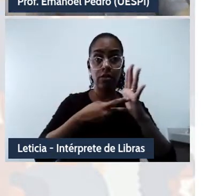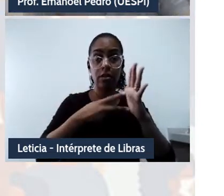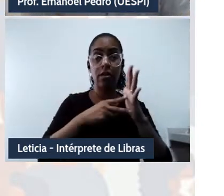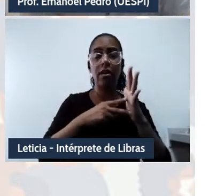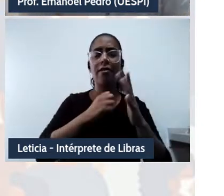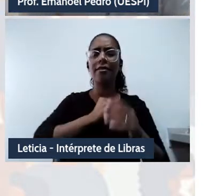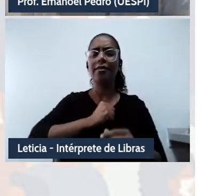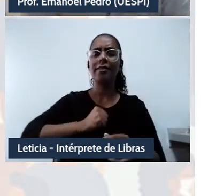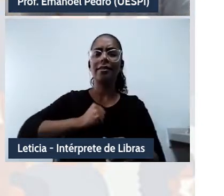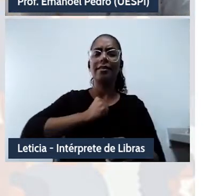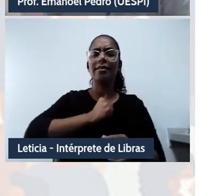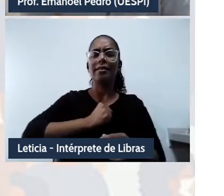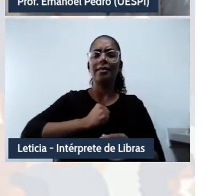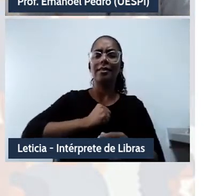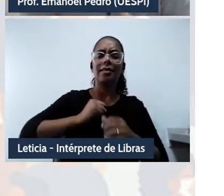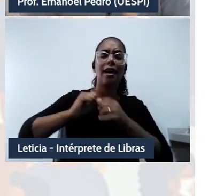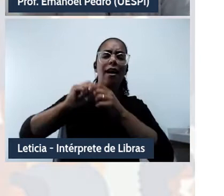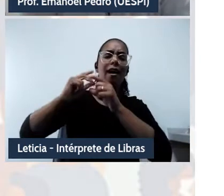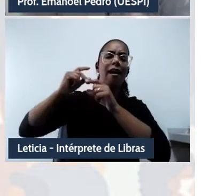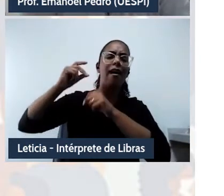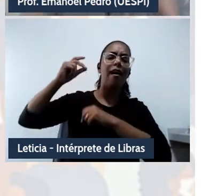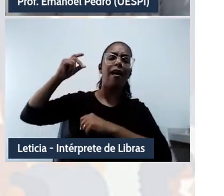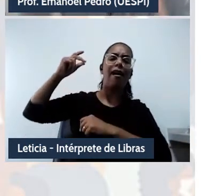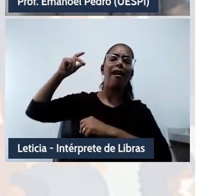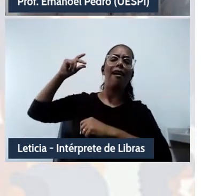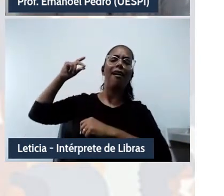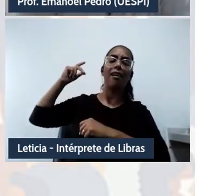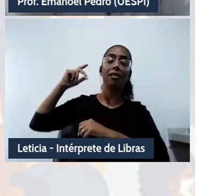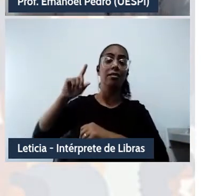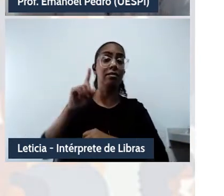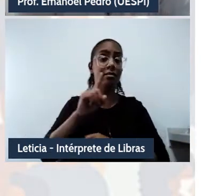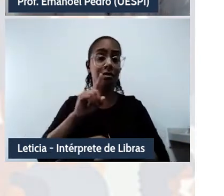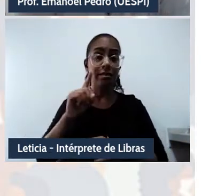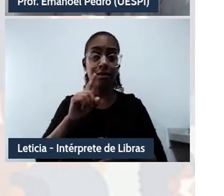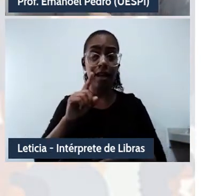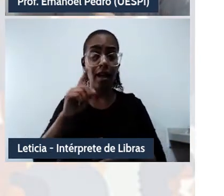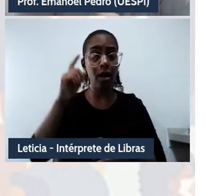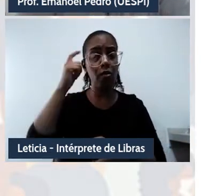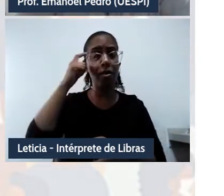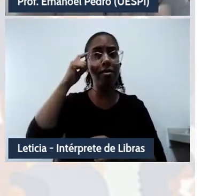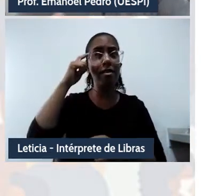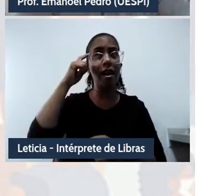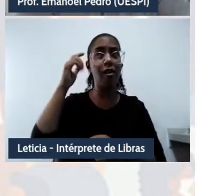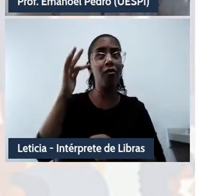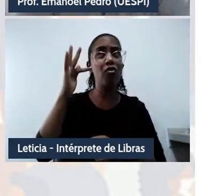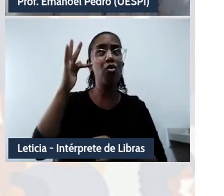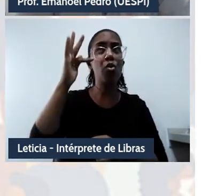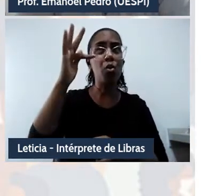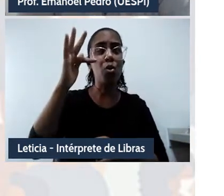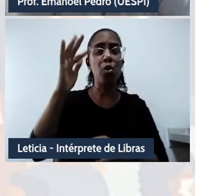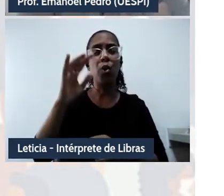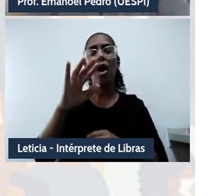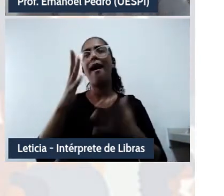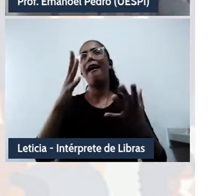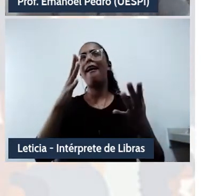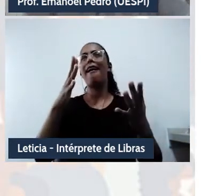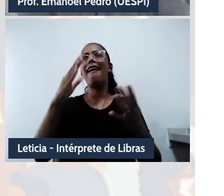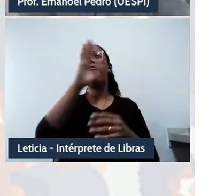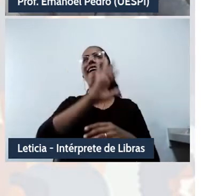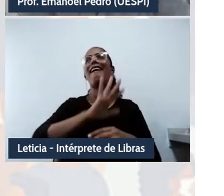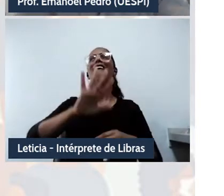tradição, o que poderia nos fazer pensar numa forma de nacionalismo, de